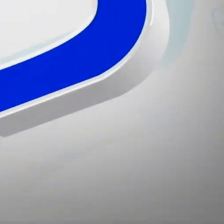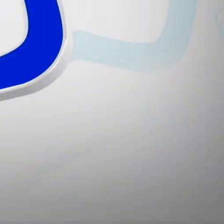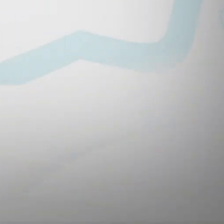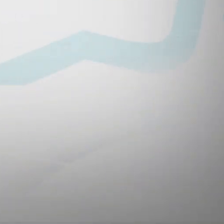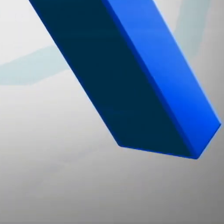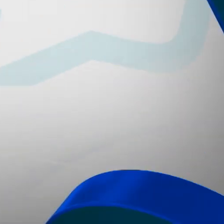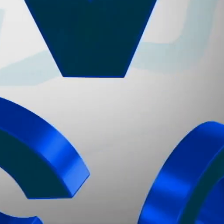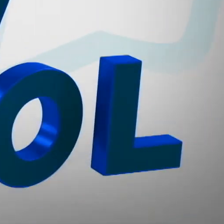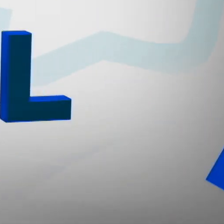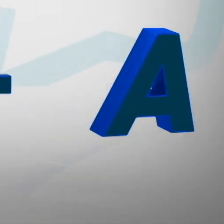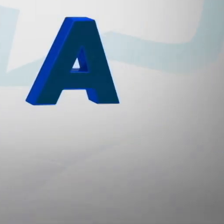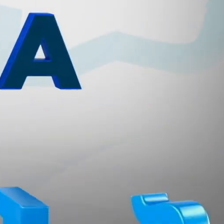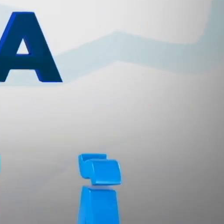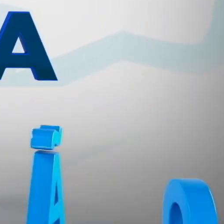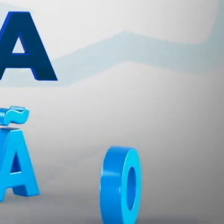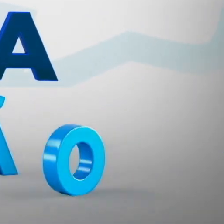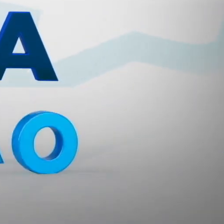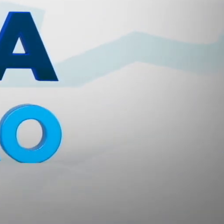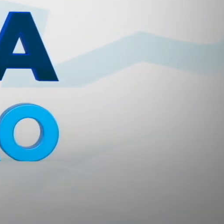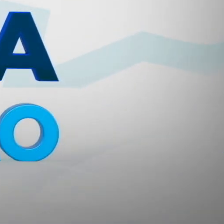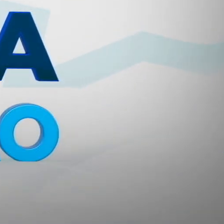Legenda Zanotto